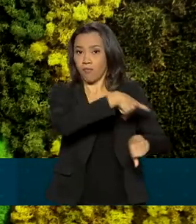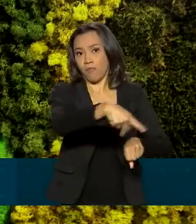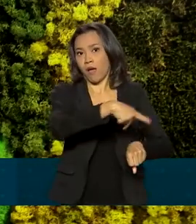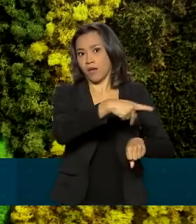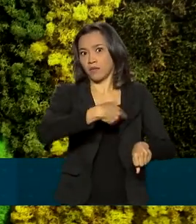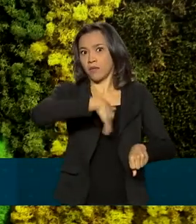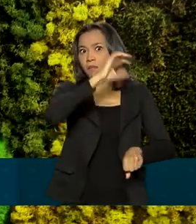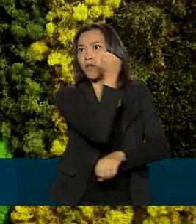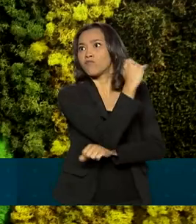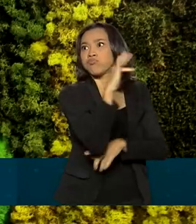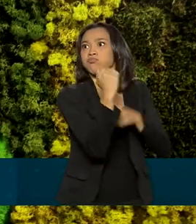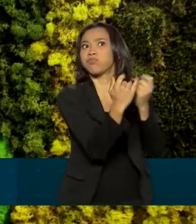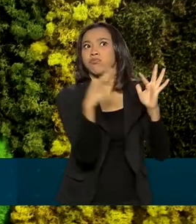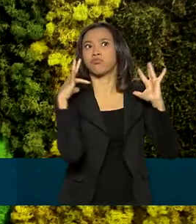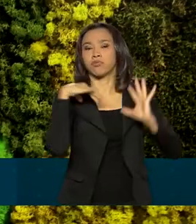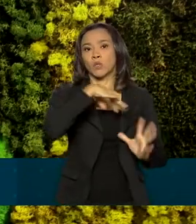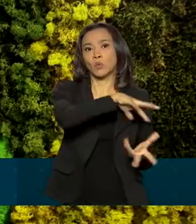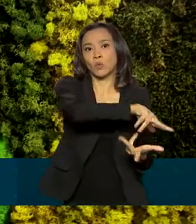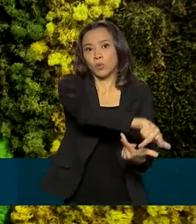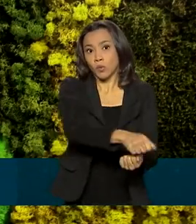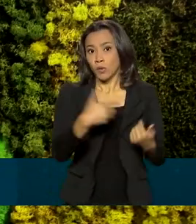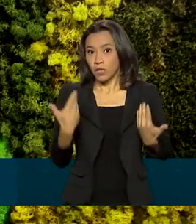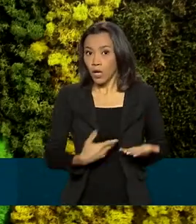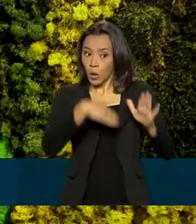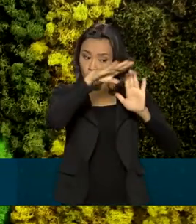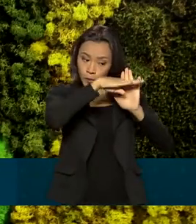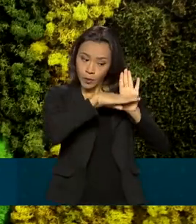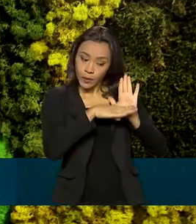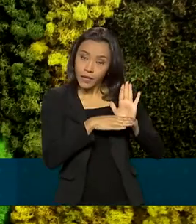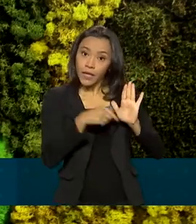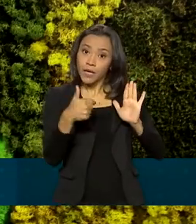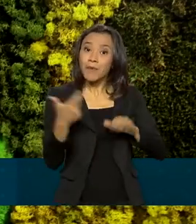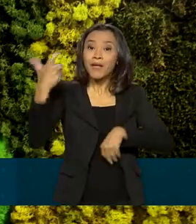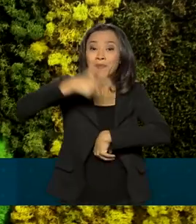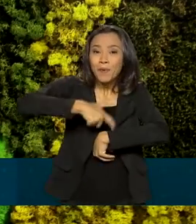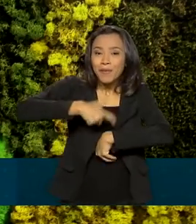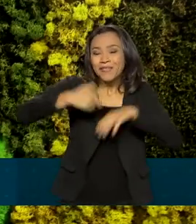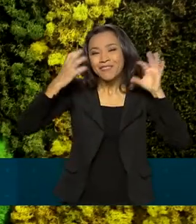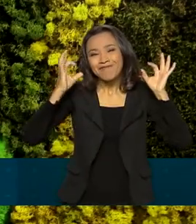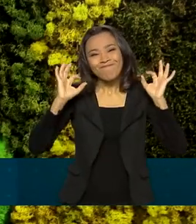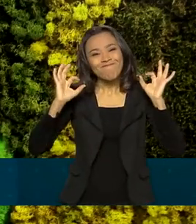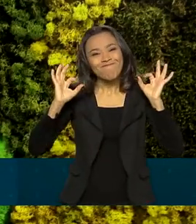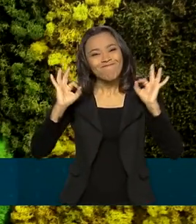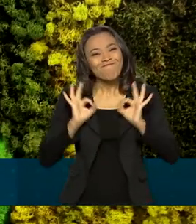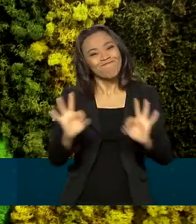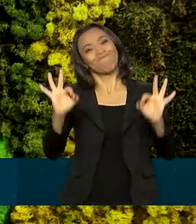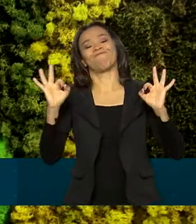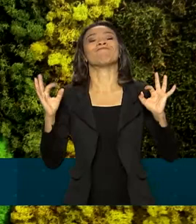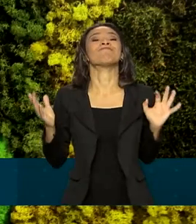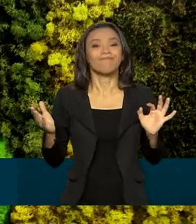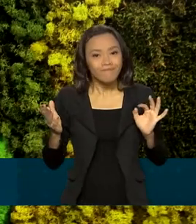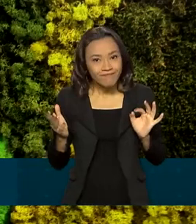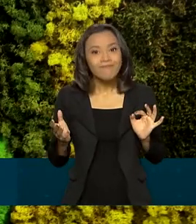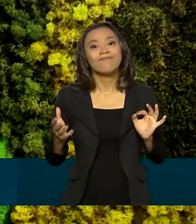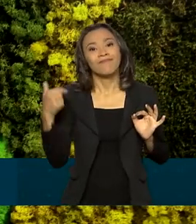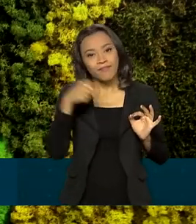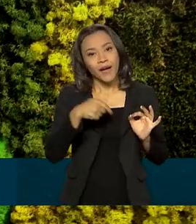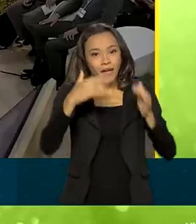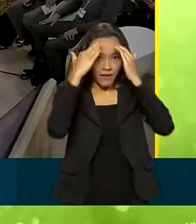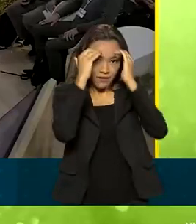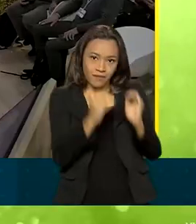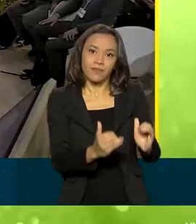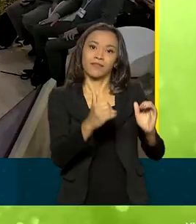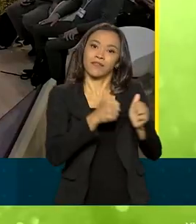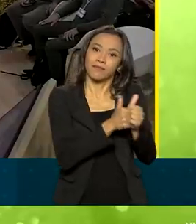floresta tem do mundo. Então o programa Floresta Mais Brasil chega num momento muito chave para cumprir essa